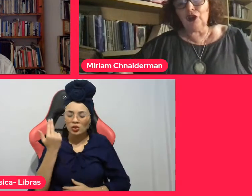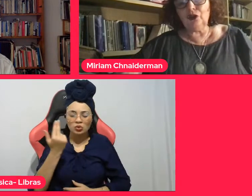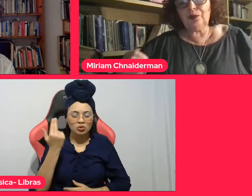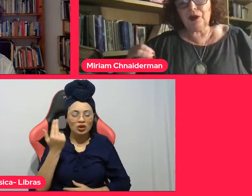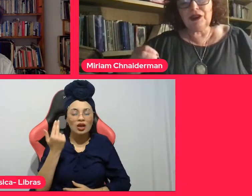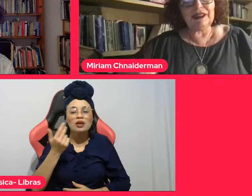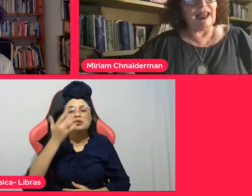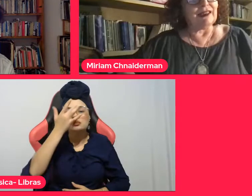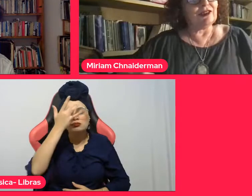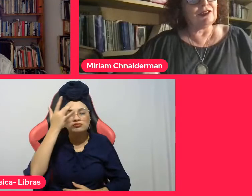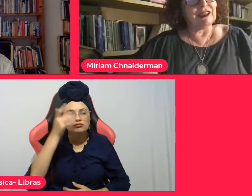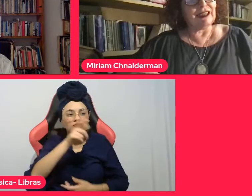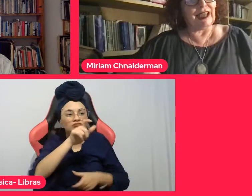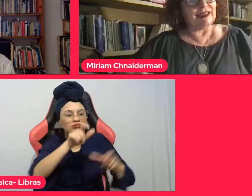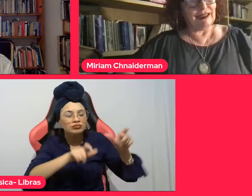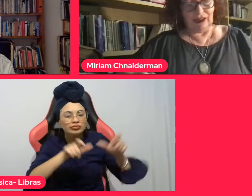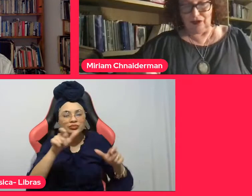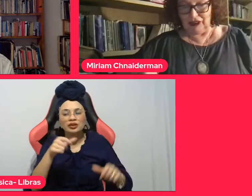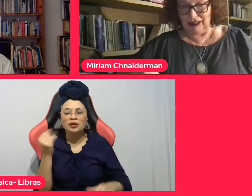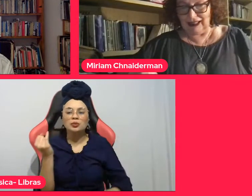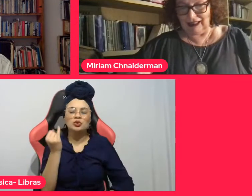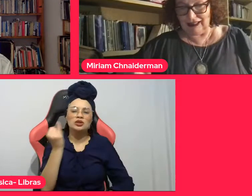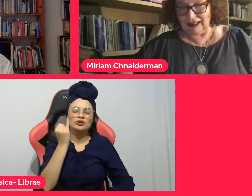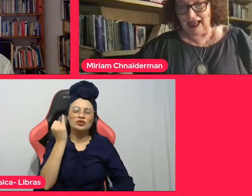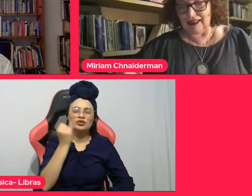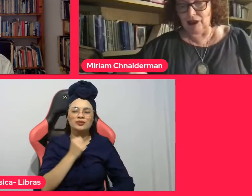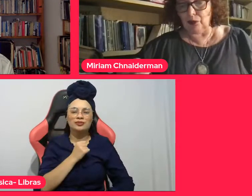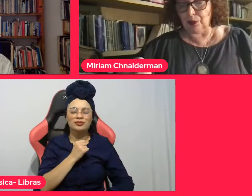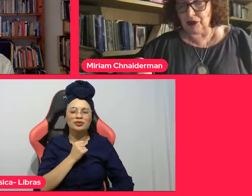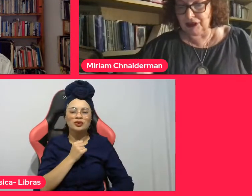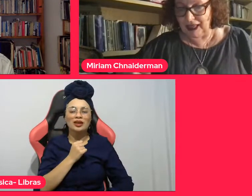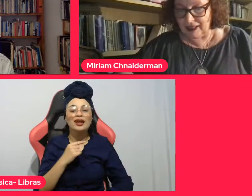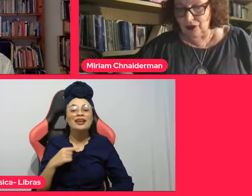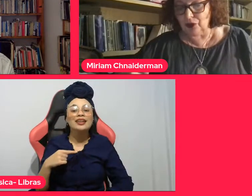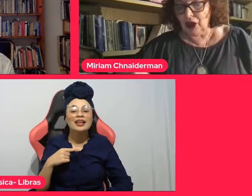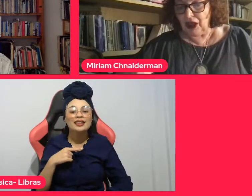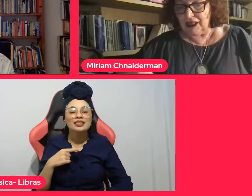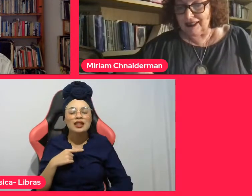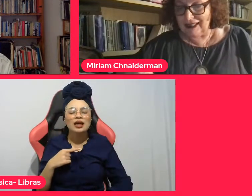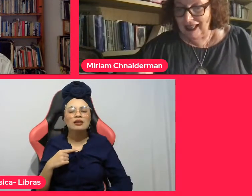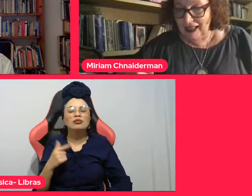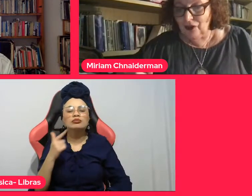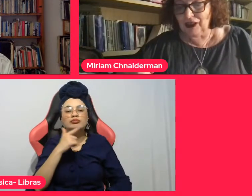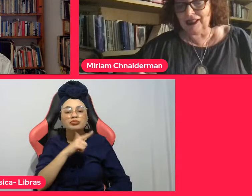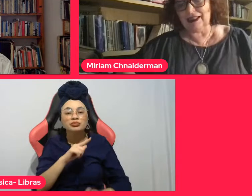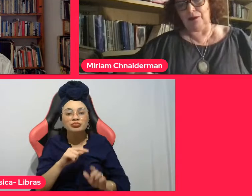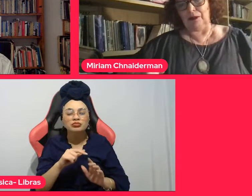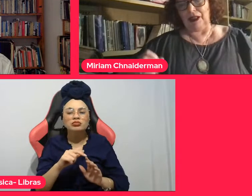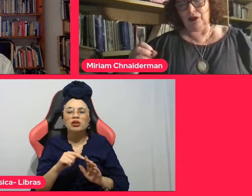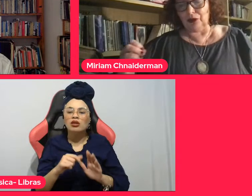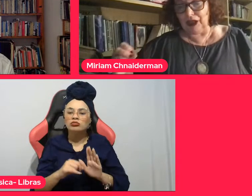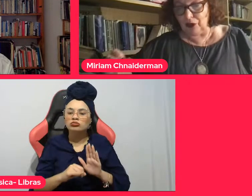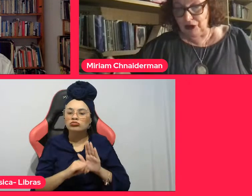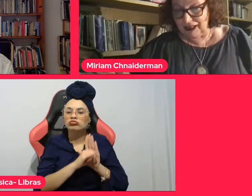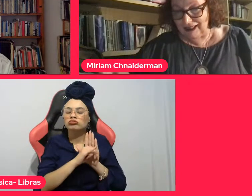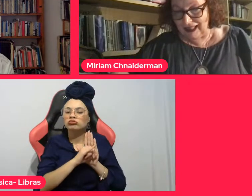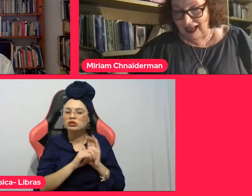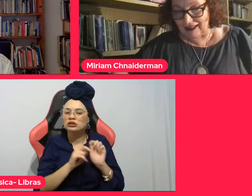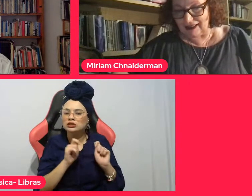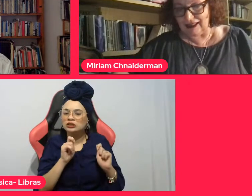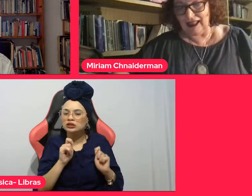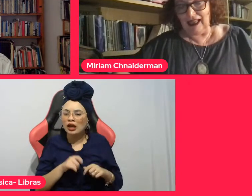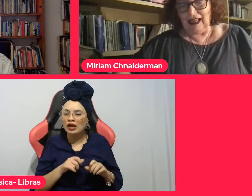Todo processo de criação de identidade é um processo de reconhecimento da